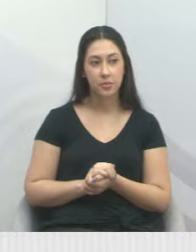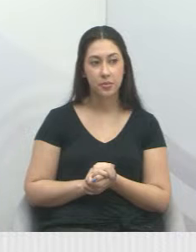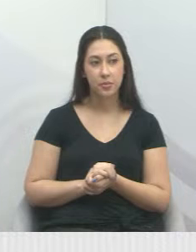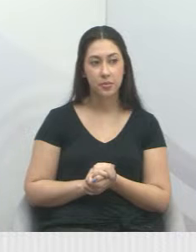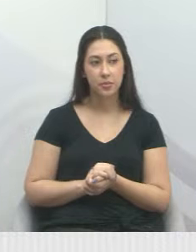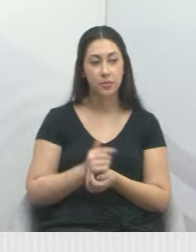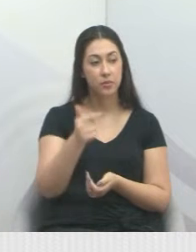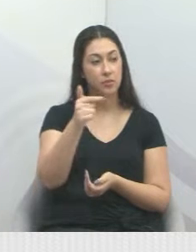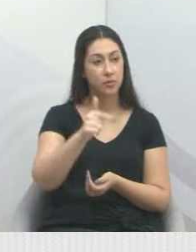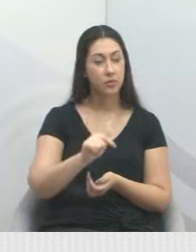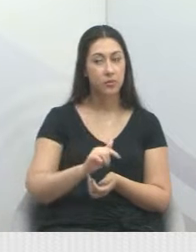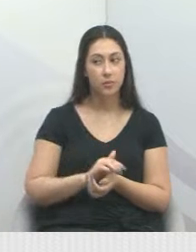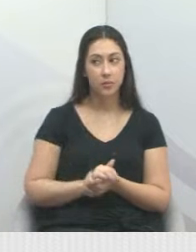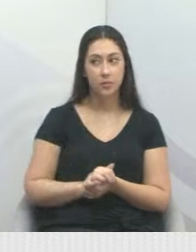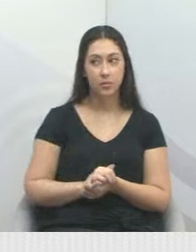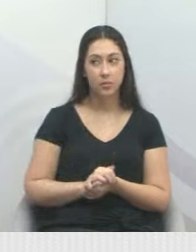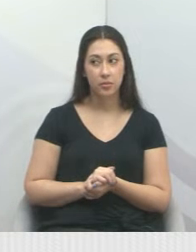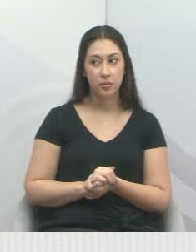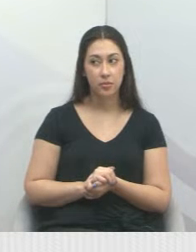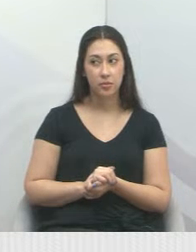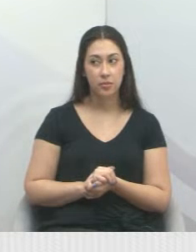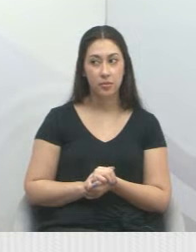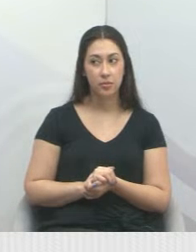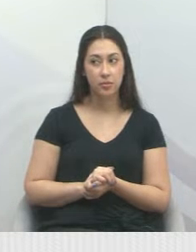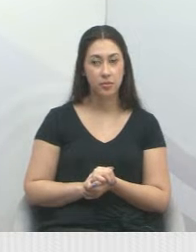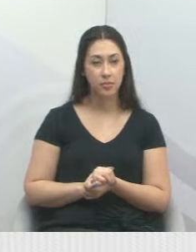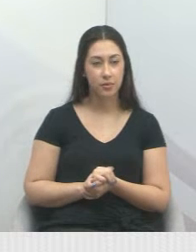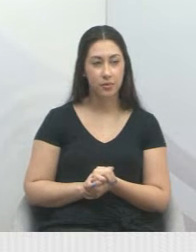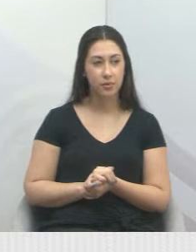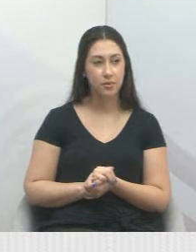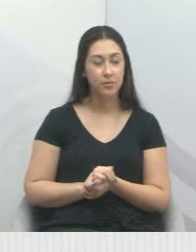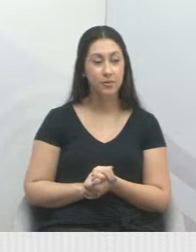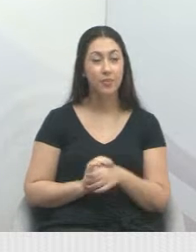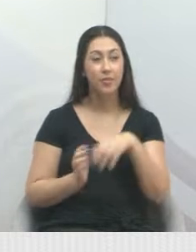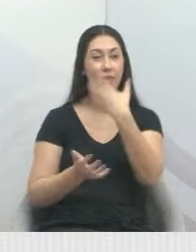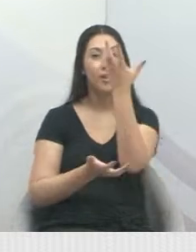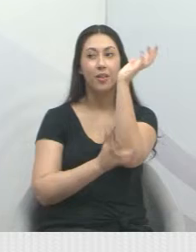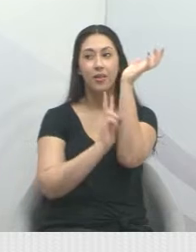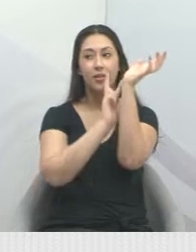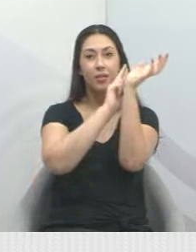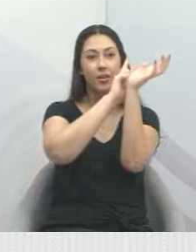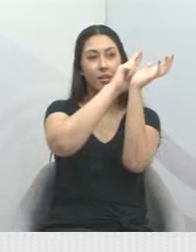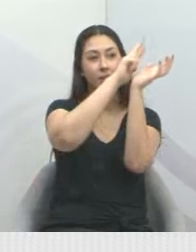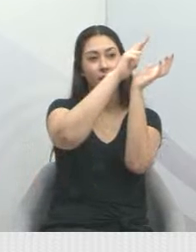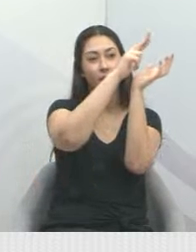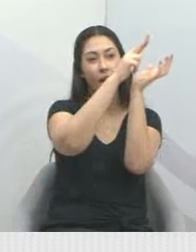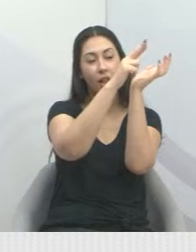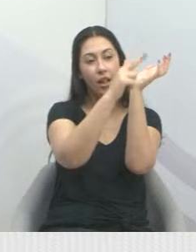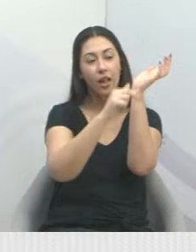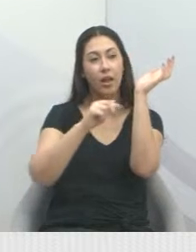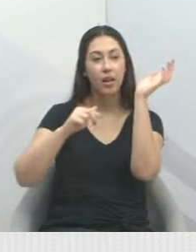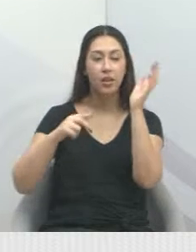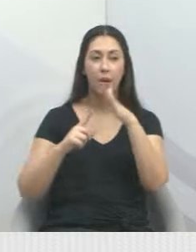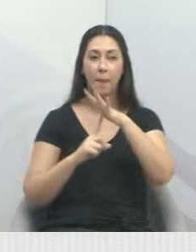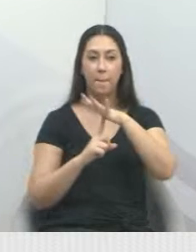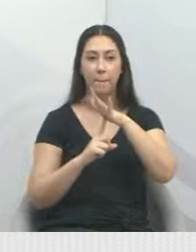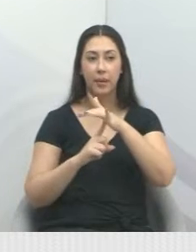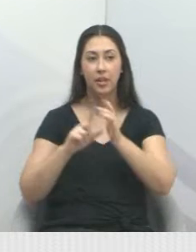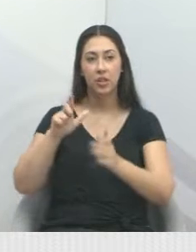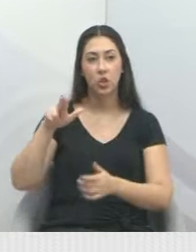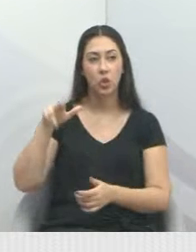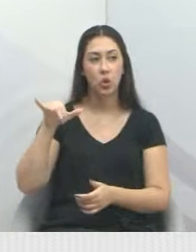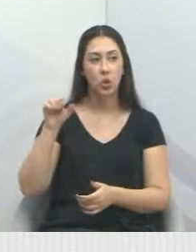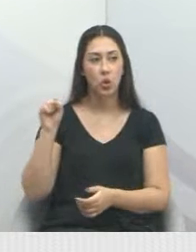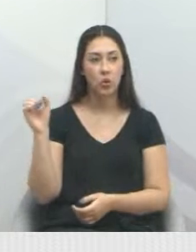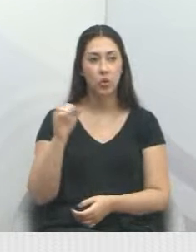A foto 6. Poda das árvores, na praça Luiz Otavo Leal,